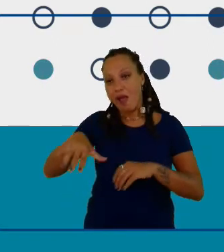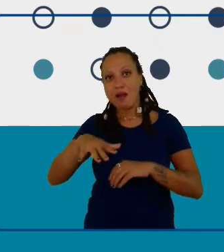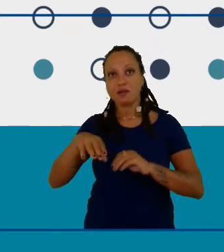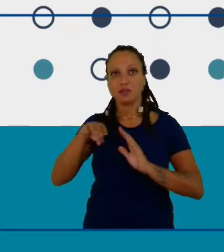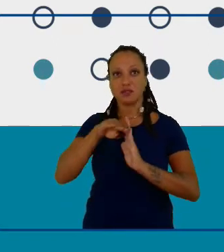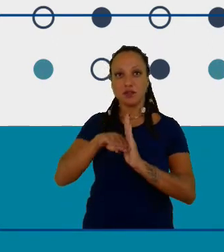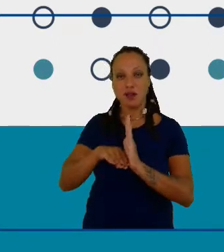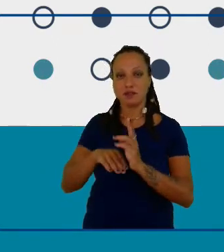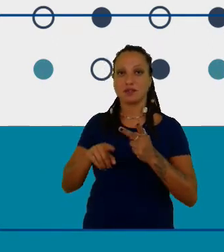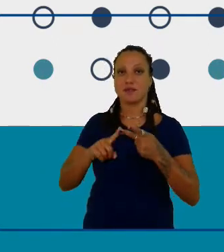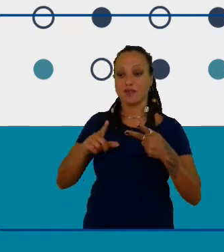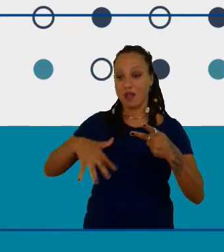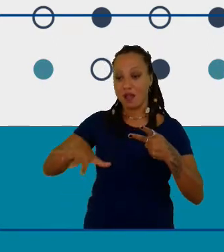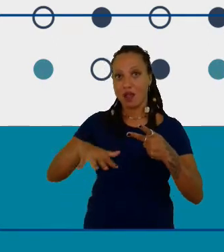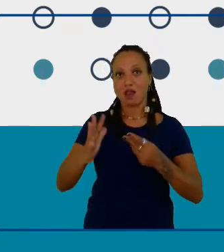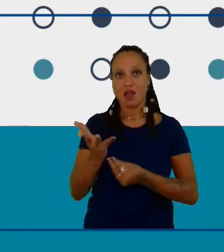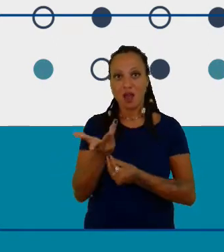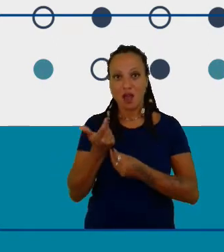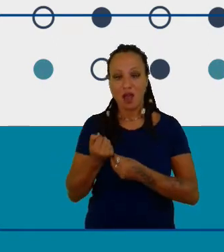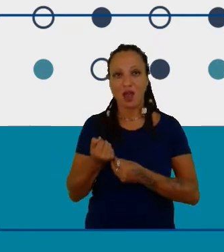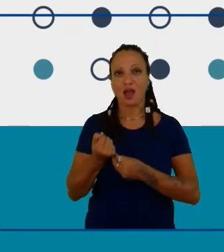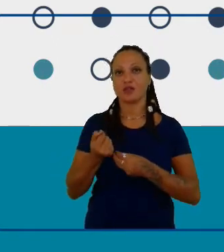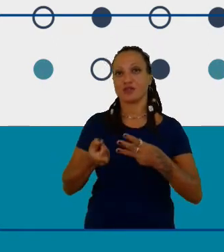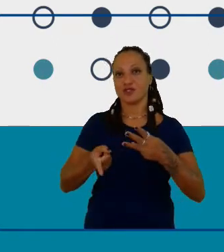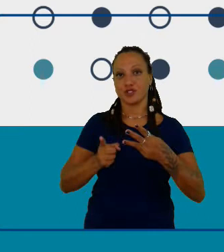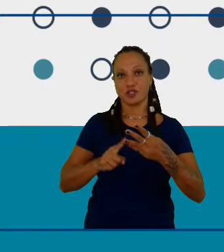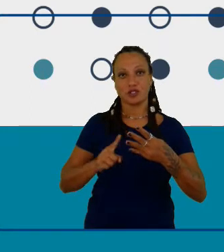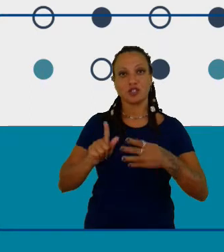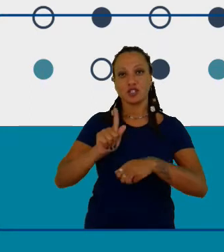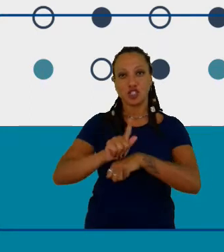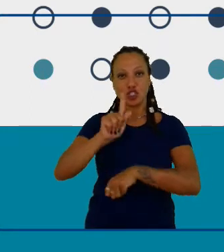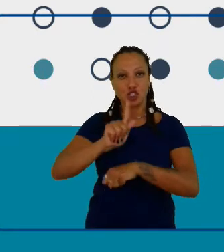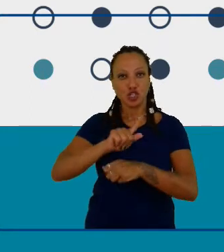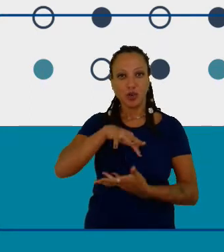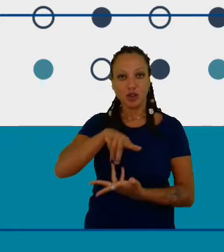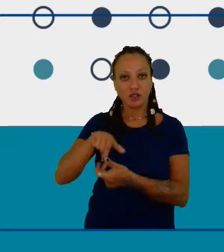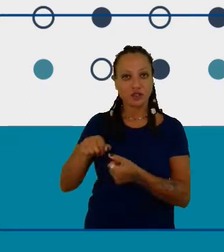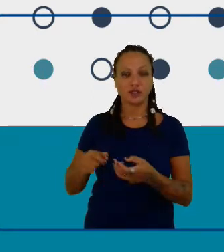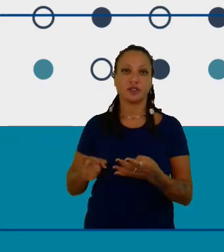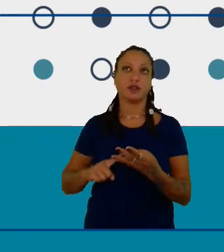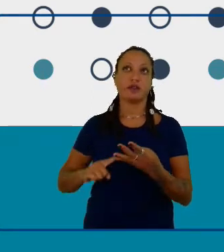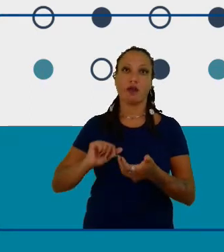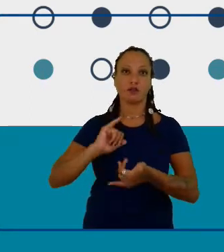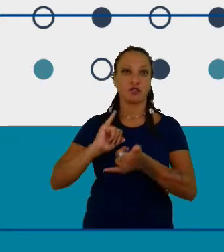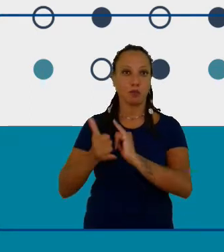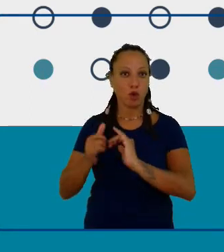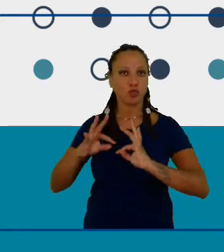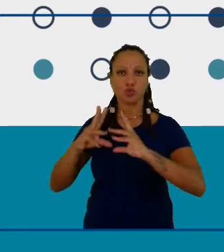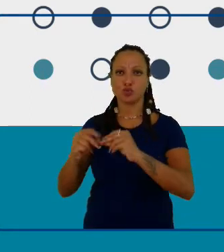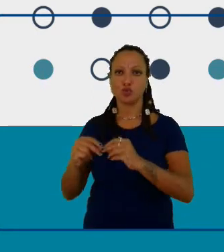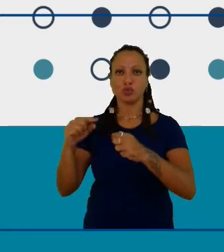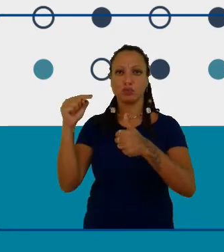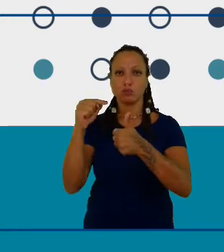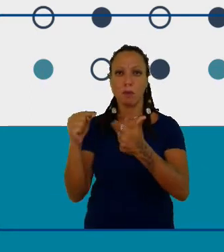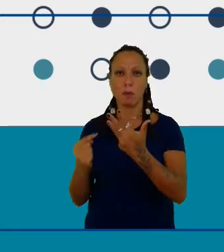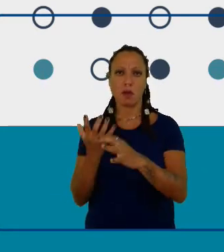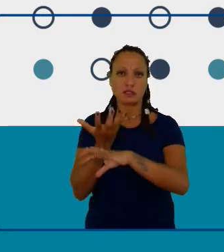e outras disciplinas como geografia esporte então os projetos que eles fazem